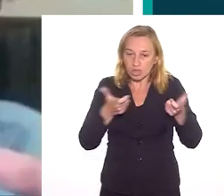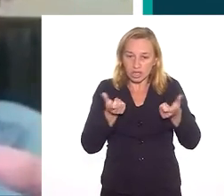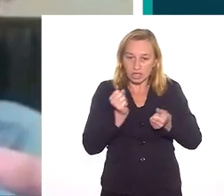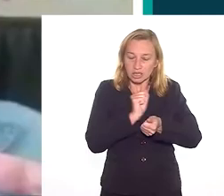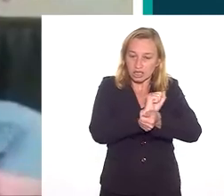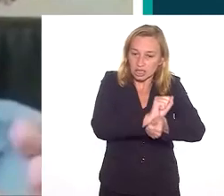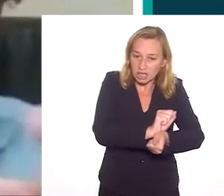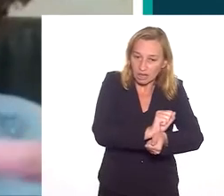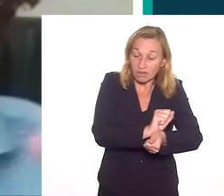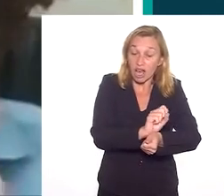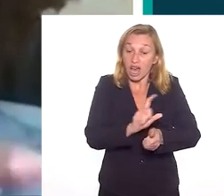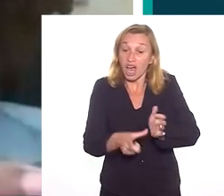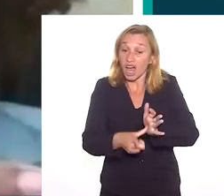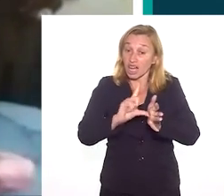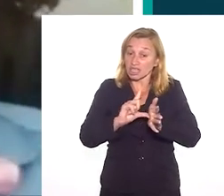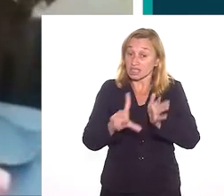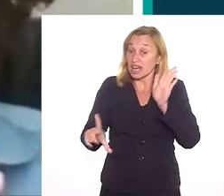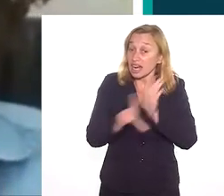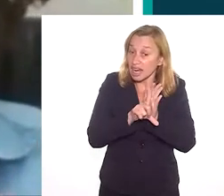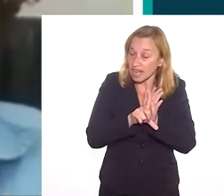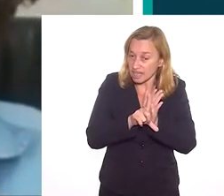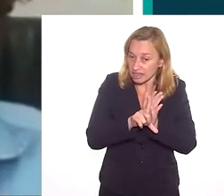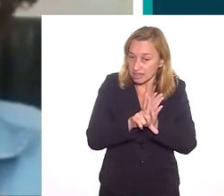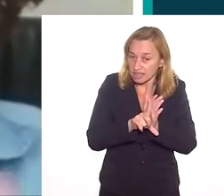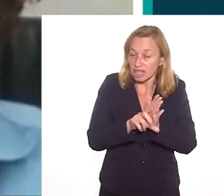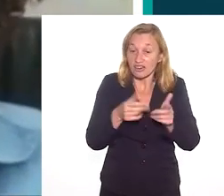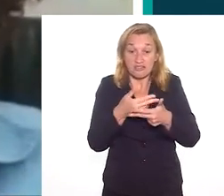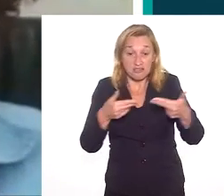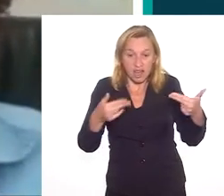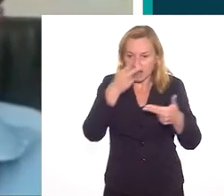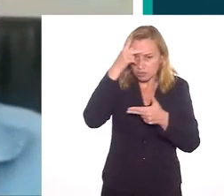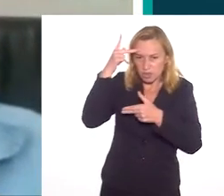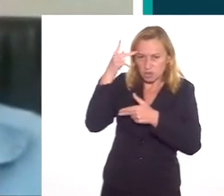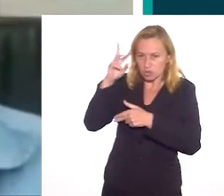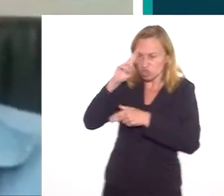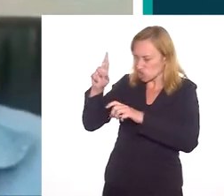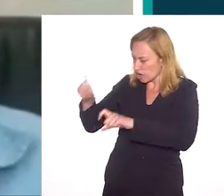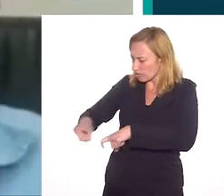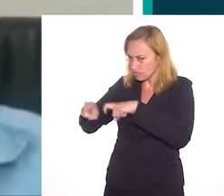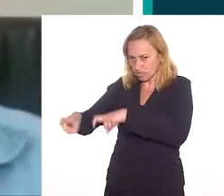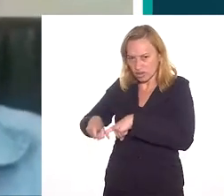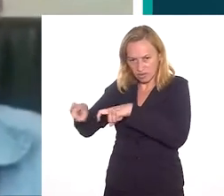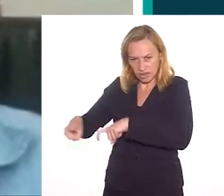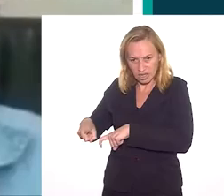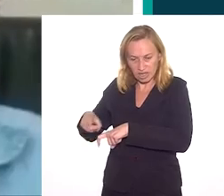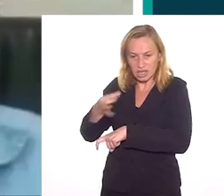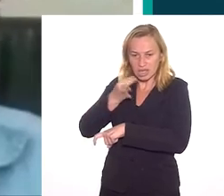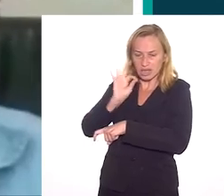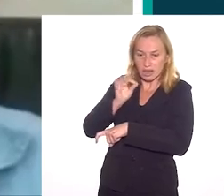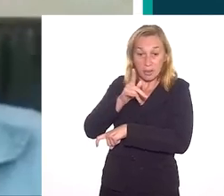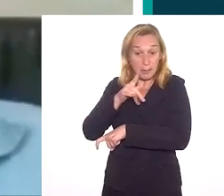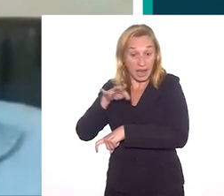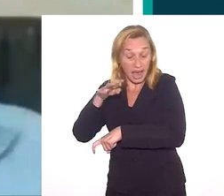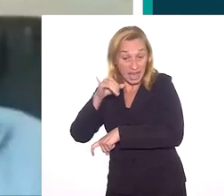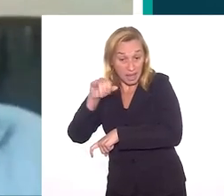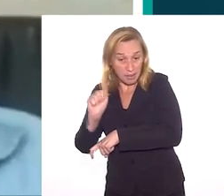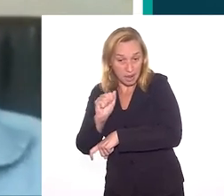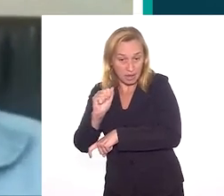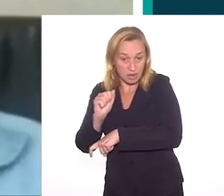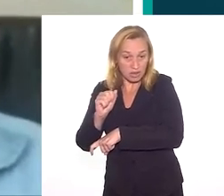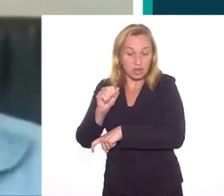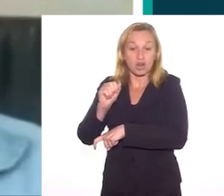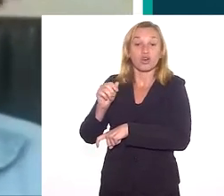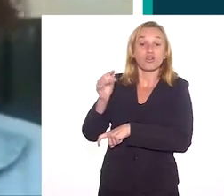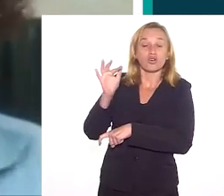de escravizados antes da lei ser promulgada. O que isso significa? Que muitos dos fazendeiros, principalmente aqui os cafeicultores do Vale do